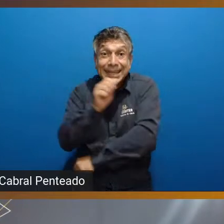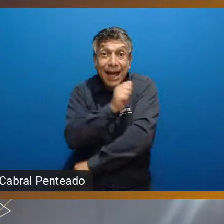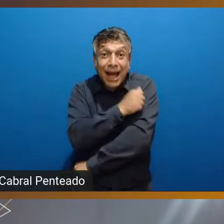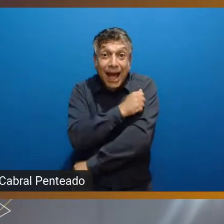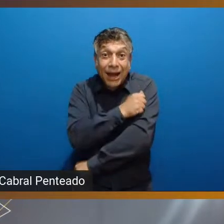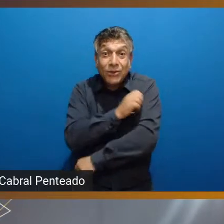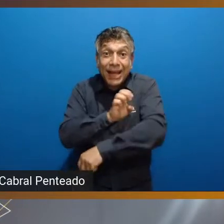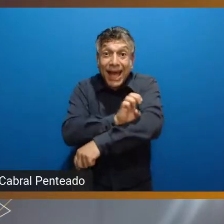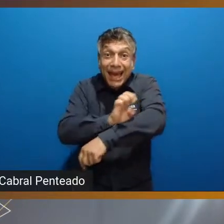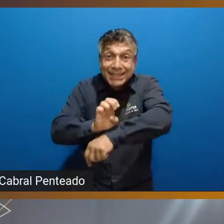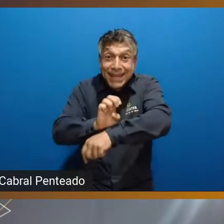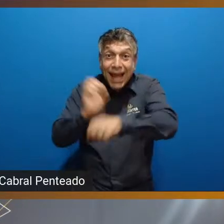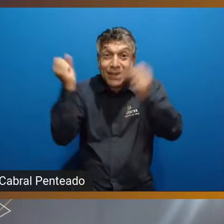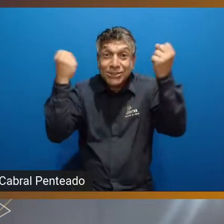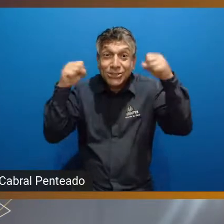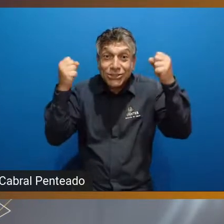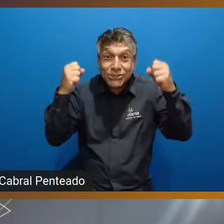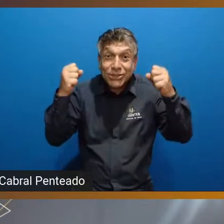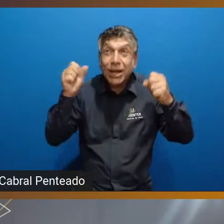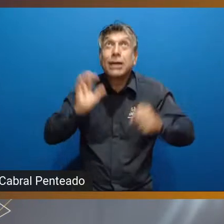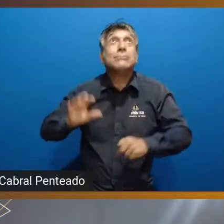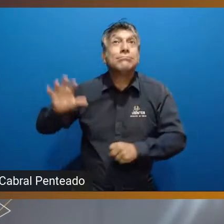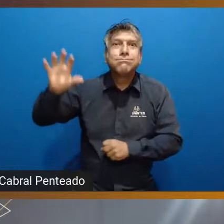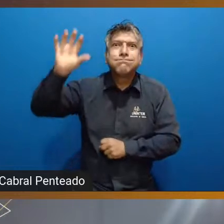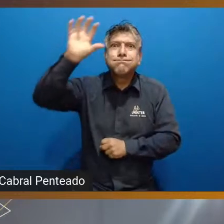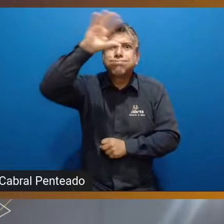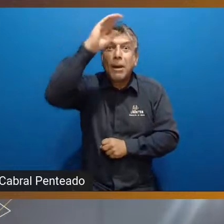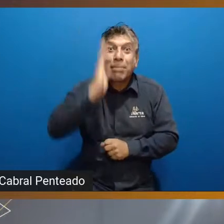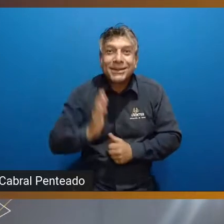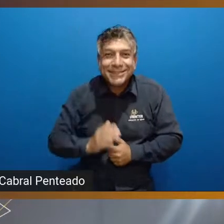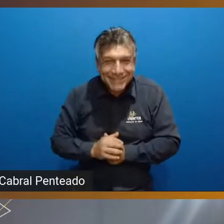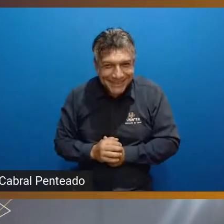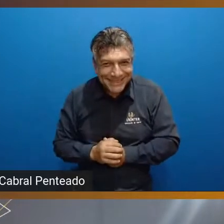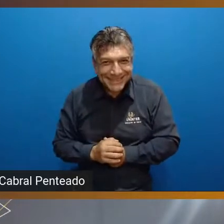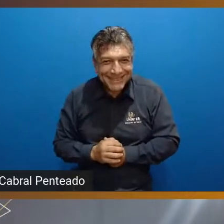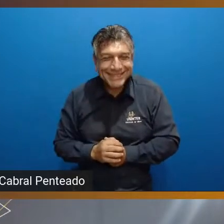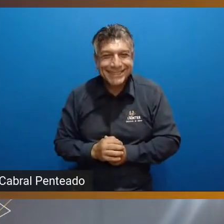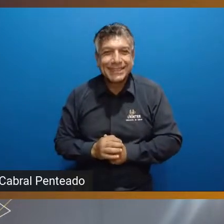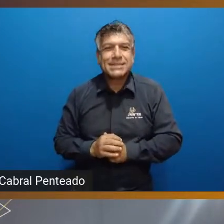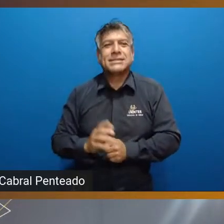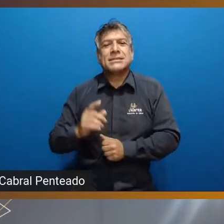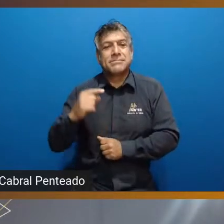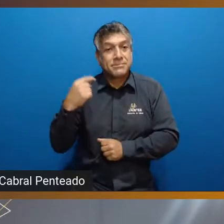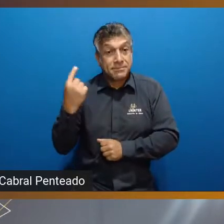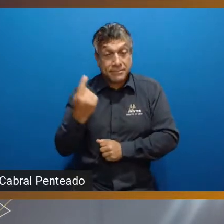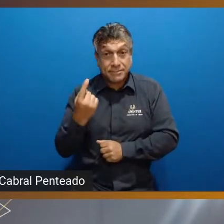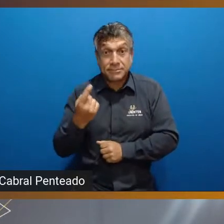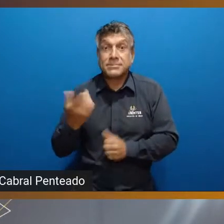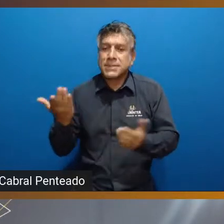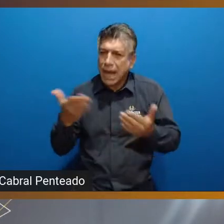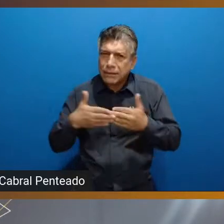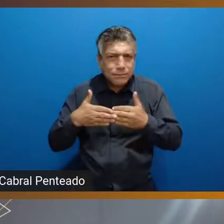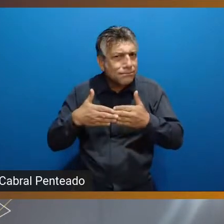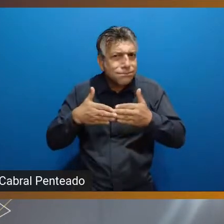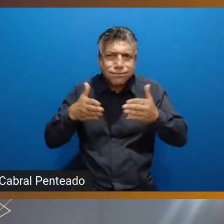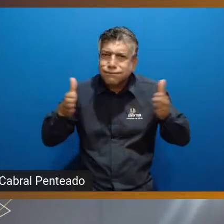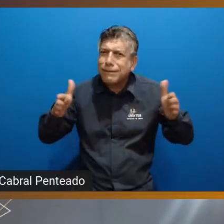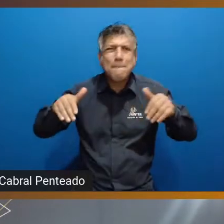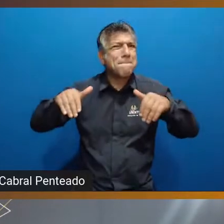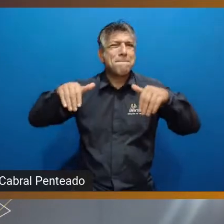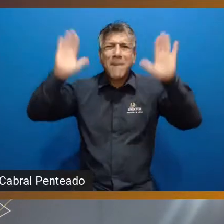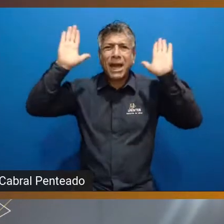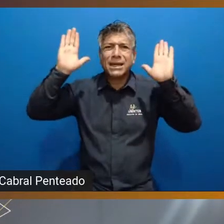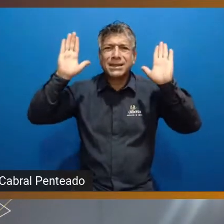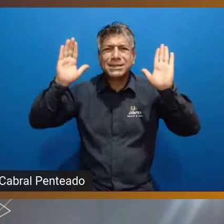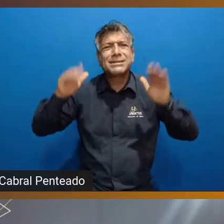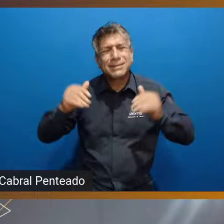em educação física, nos diversos universos aí no Brasil, então a gente, nós temos, nós estamos ampliando o nosso leque de acordo, estamos